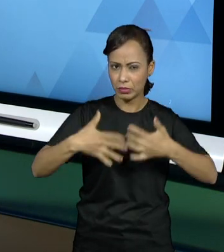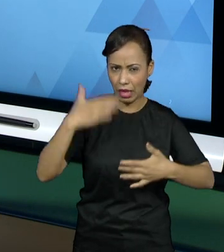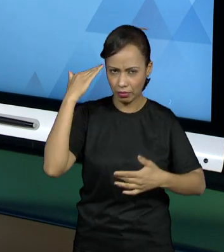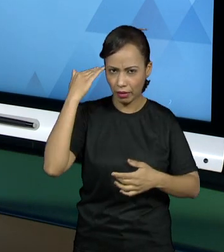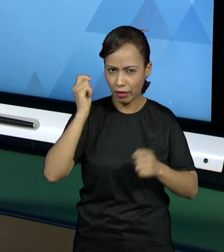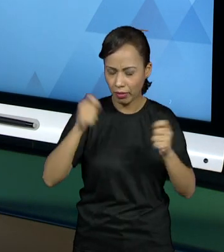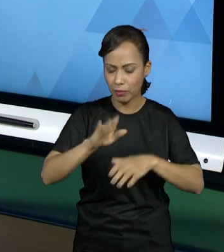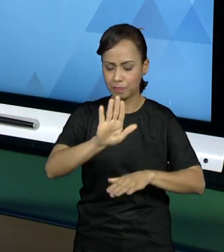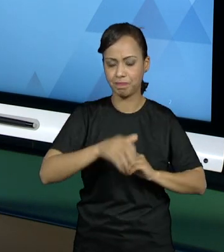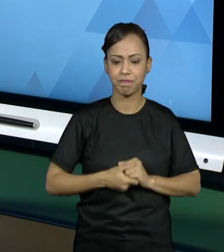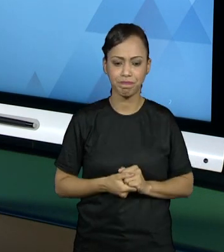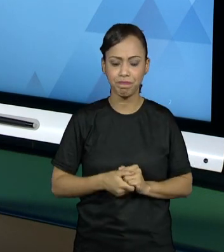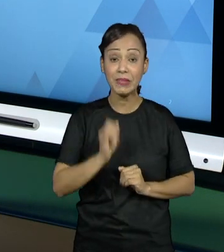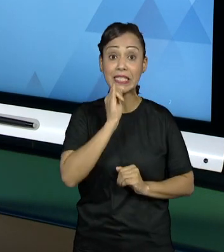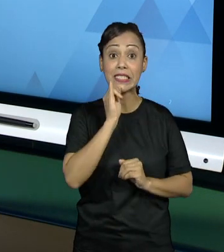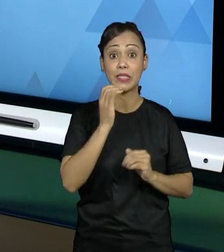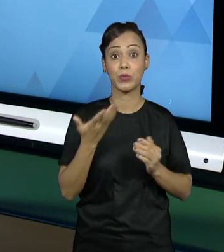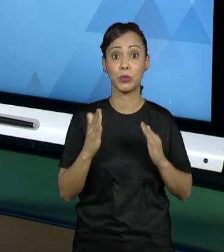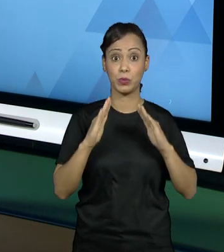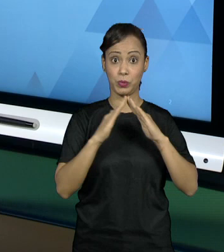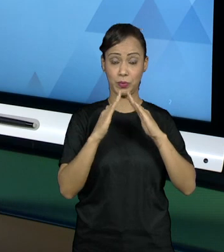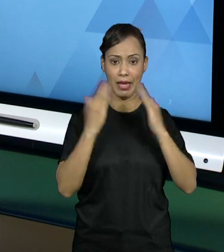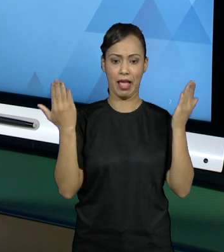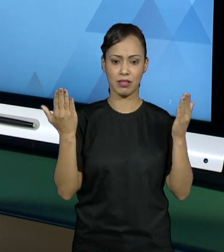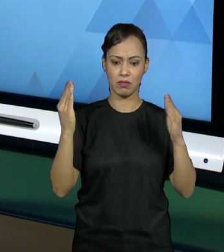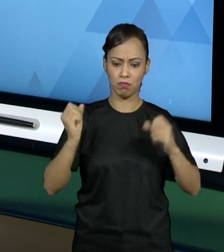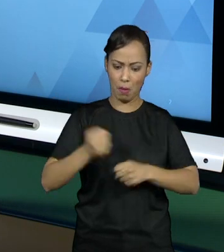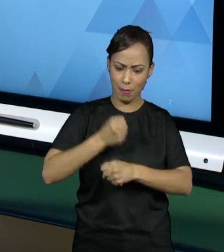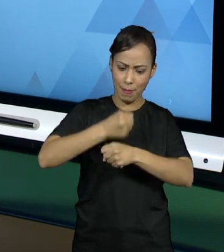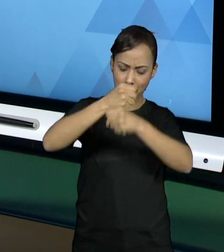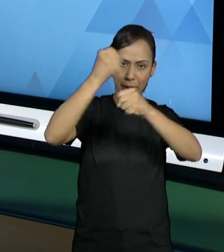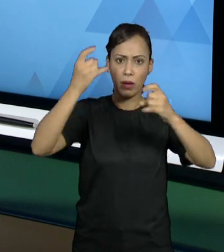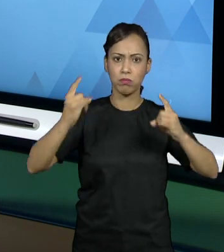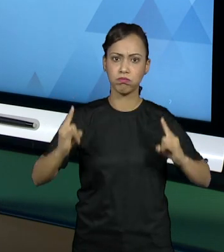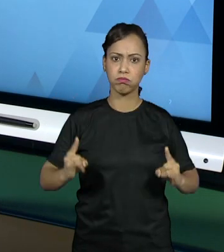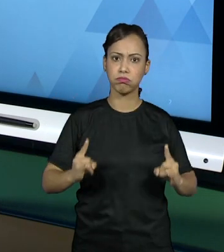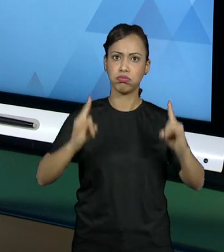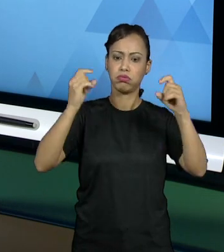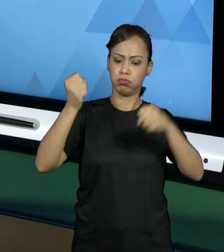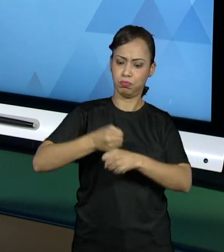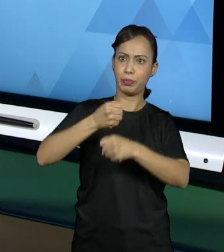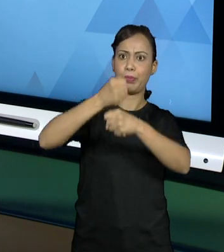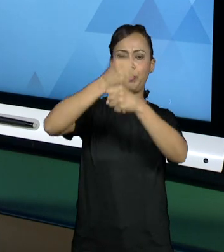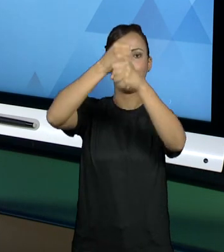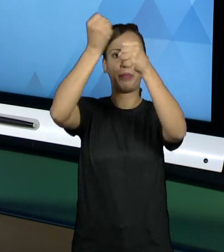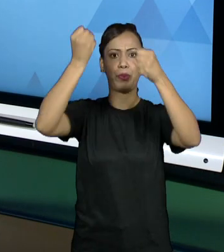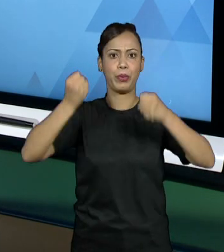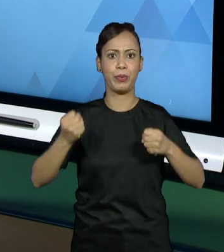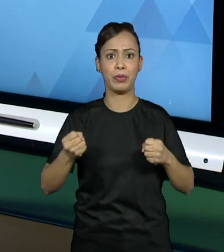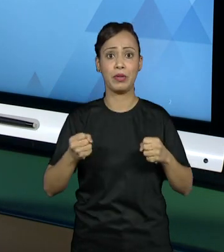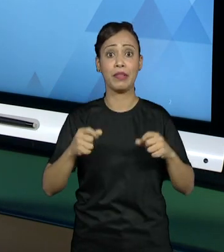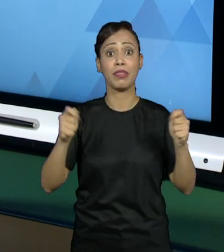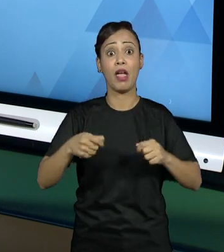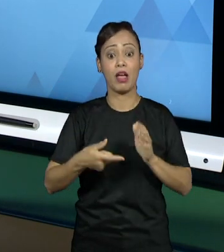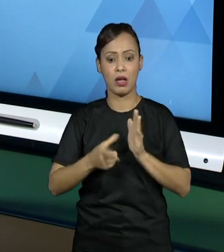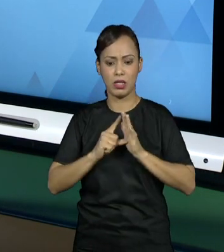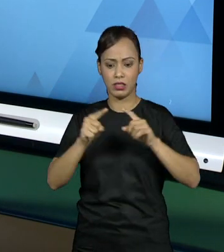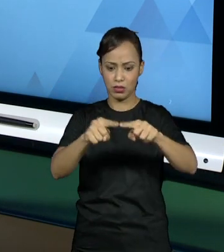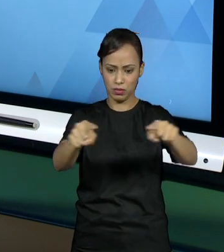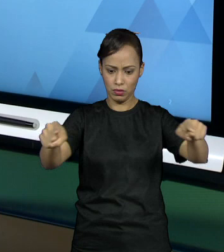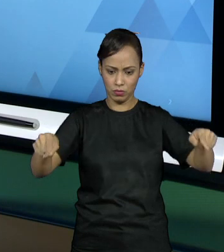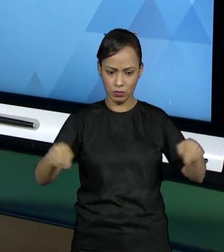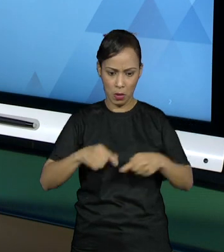Quando nós vamos construir uma casa, um prédio, você pode pegar, comprar o seu terreno e começar direto na